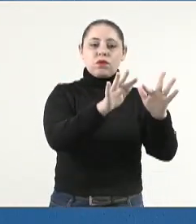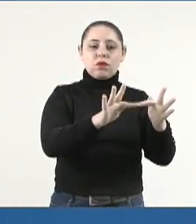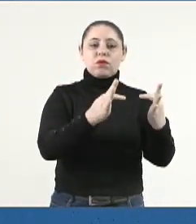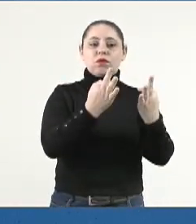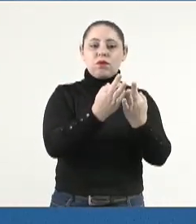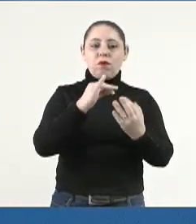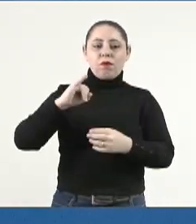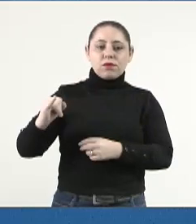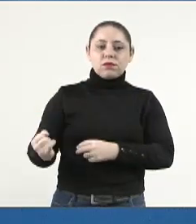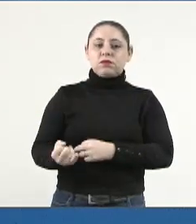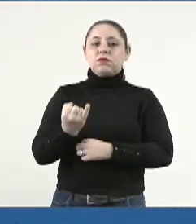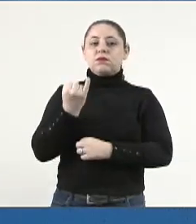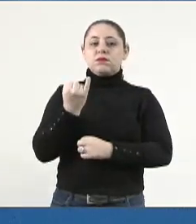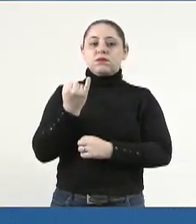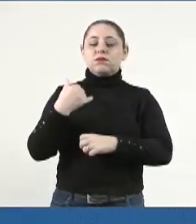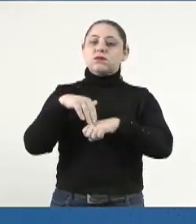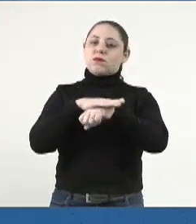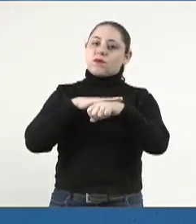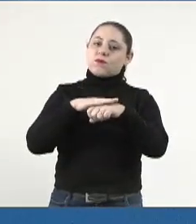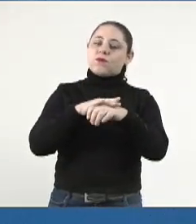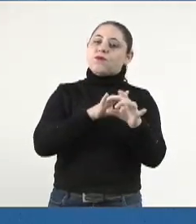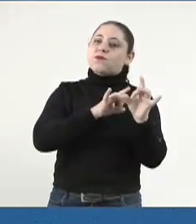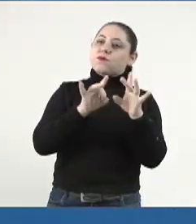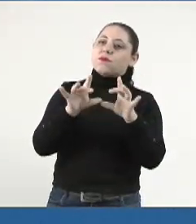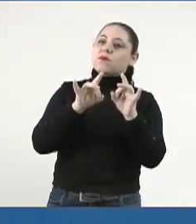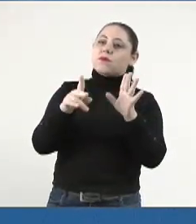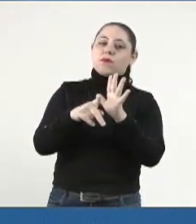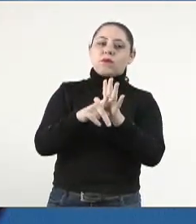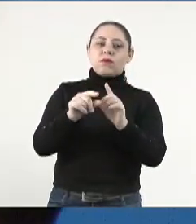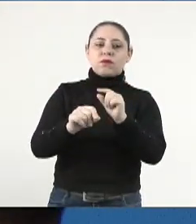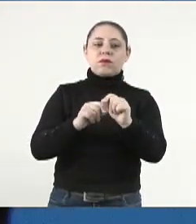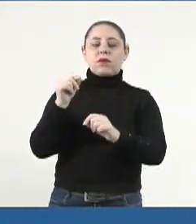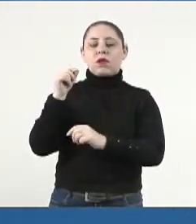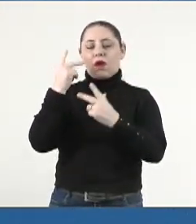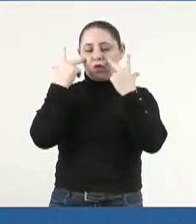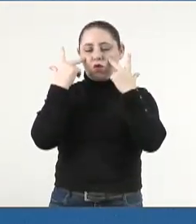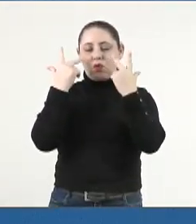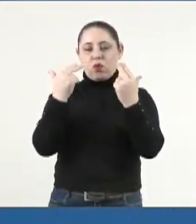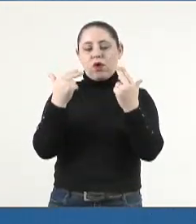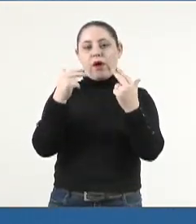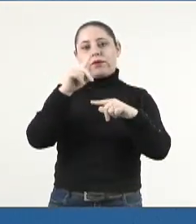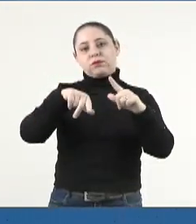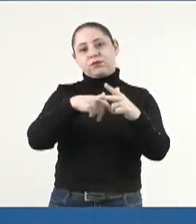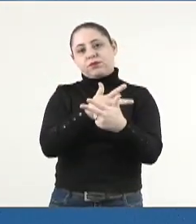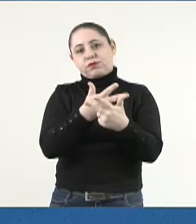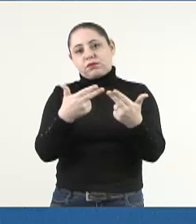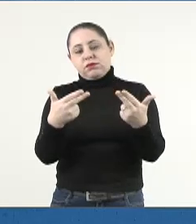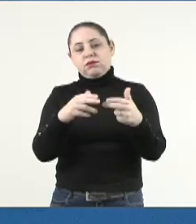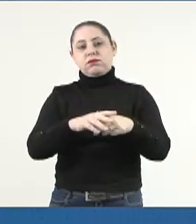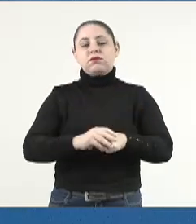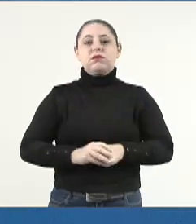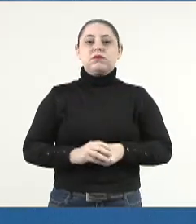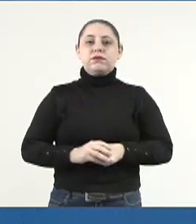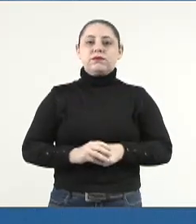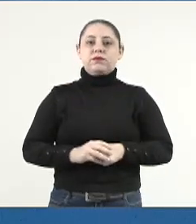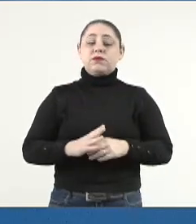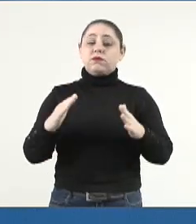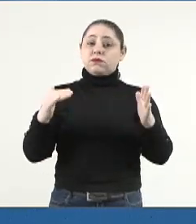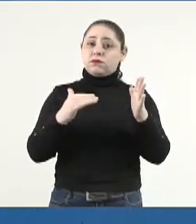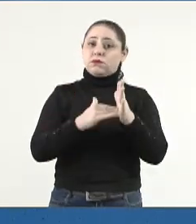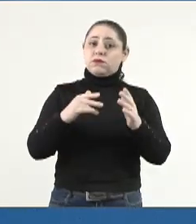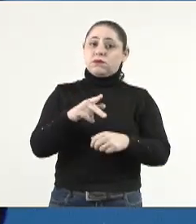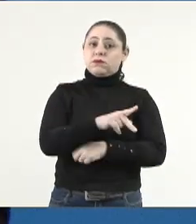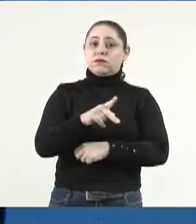oportunidade da comercialização com tranquilidade dos seus produtos. Por último, senhor